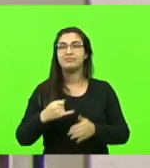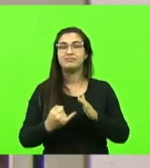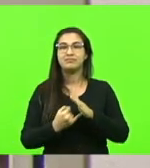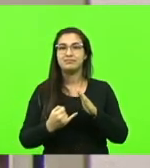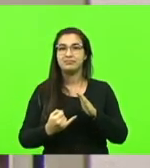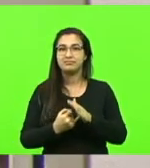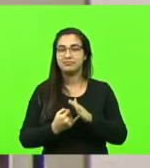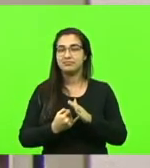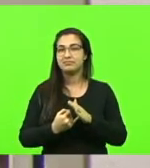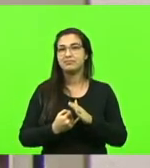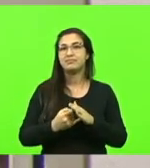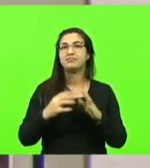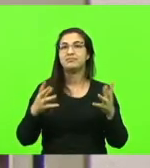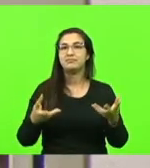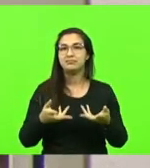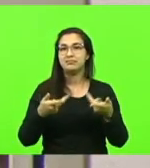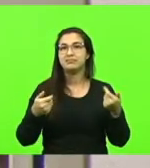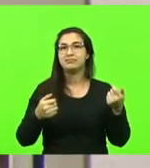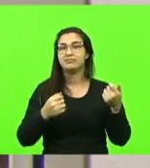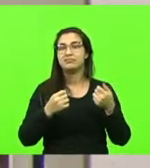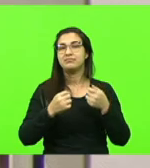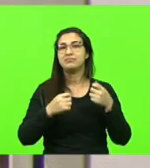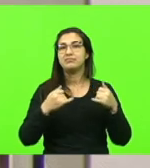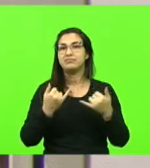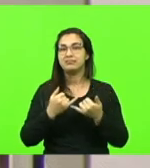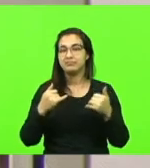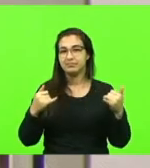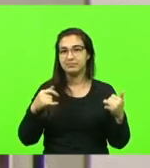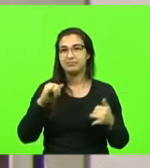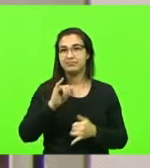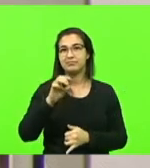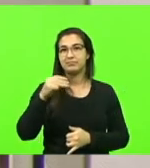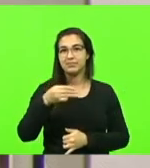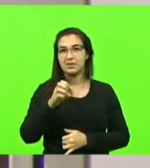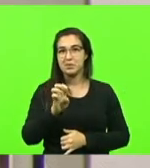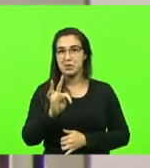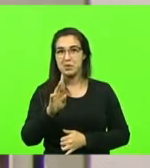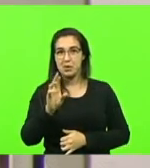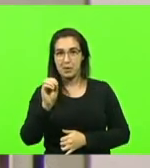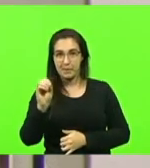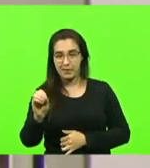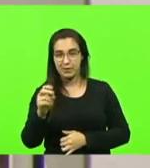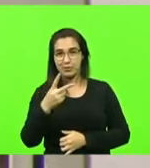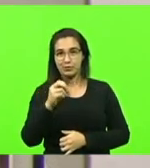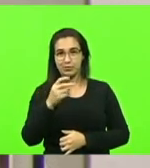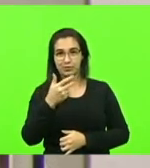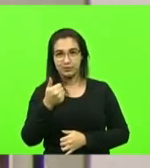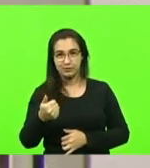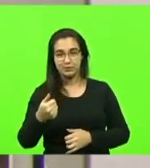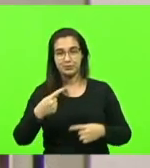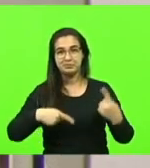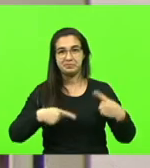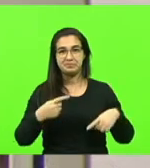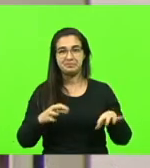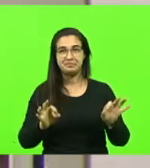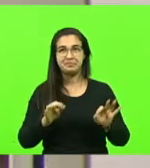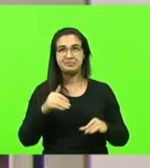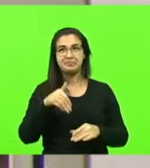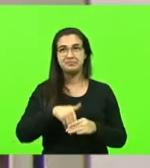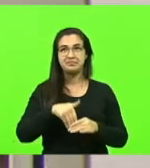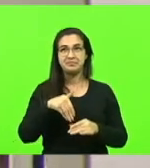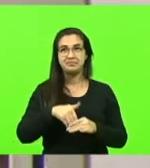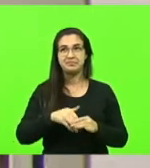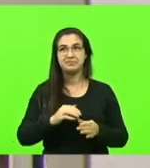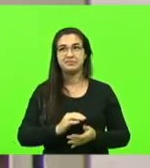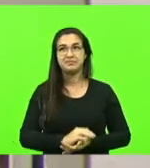Qualidade e Tecnologia pela revogação da portaria em método 230 de 2021. Em discussão. Não havendo quem queira discutir, em votação. Deputados que